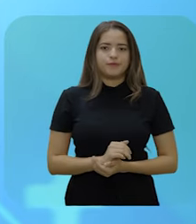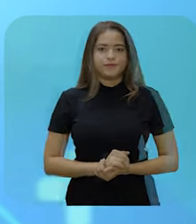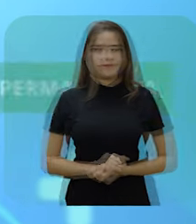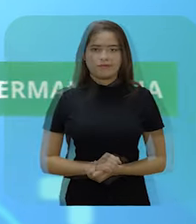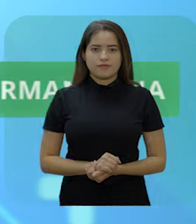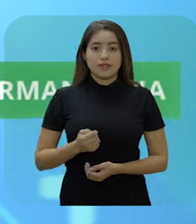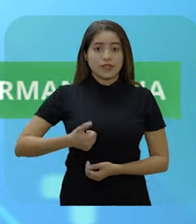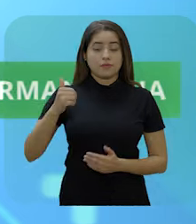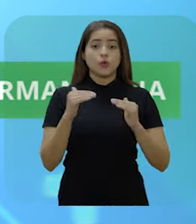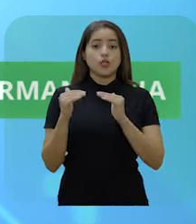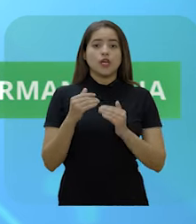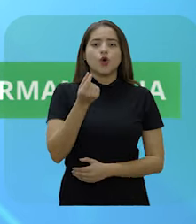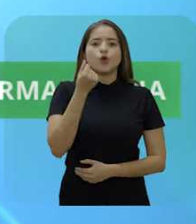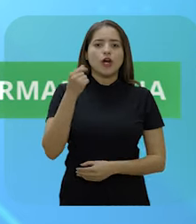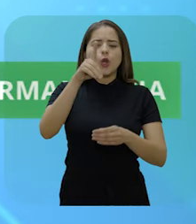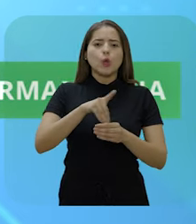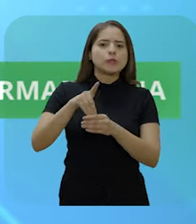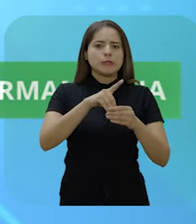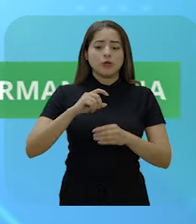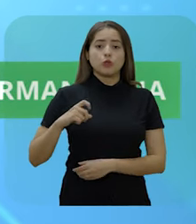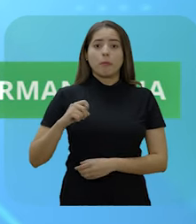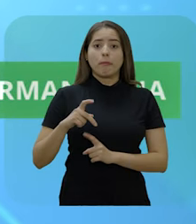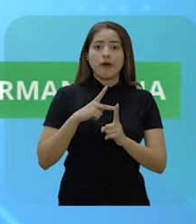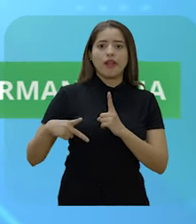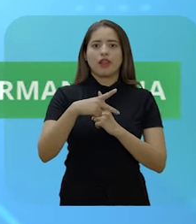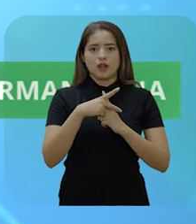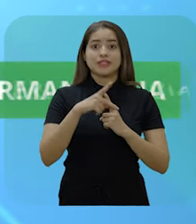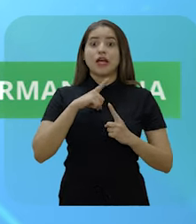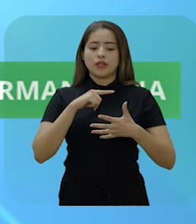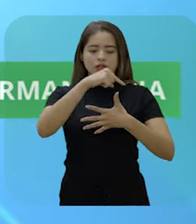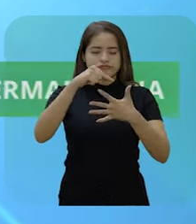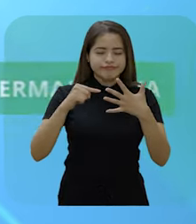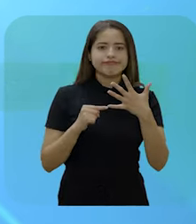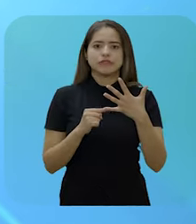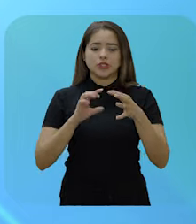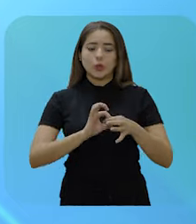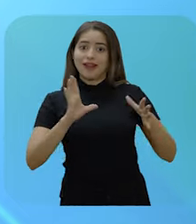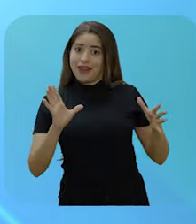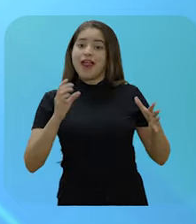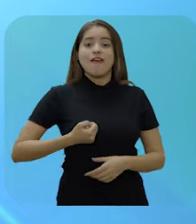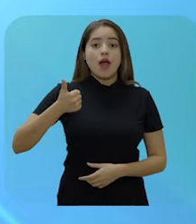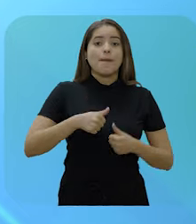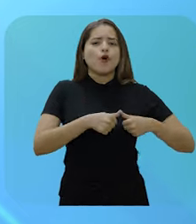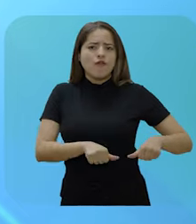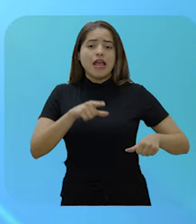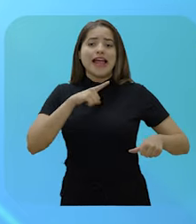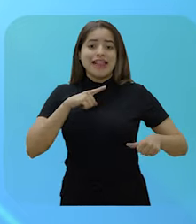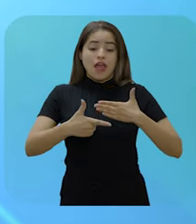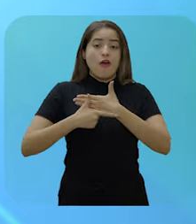São requisitos necessários à concessão de abono de permanência, ocupar cargo efetivo,